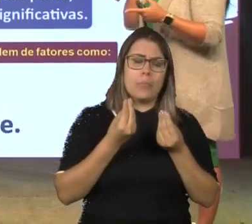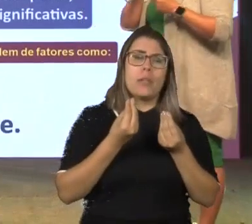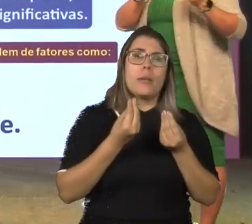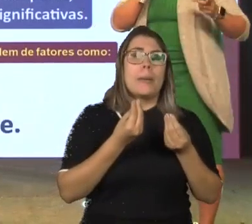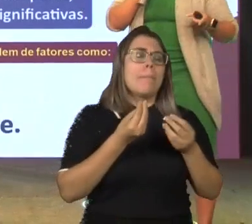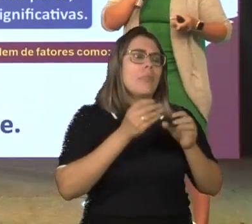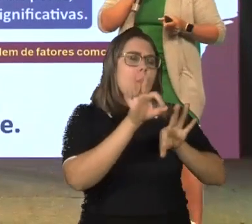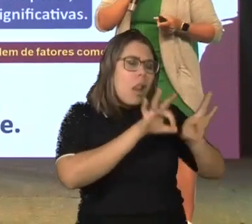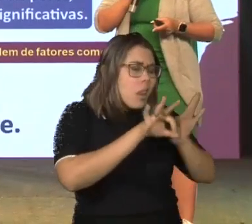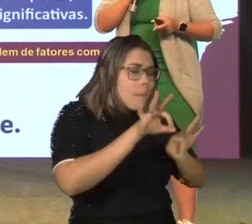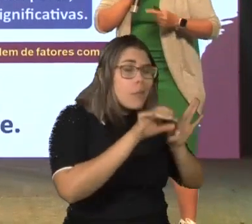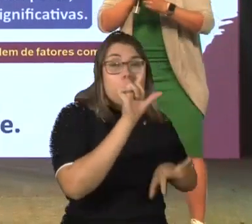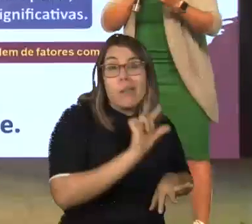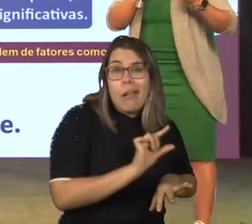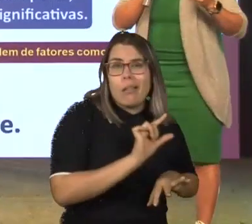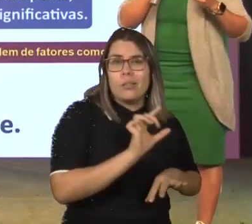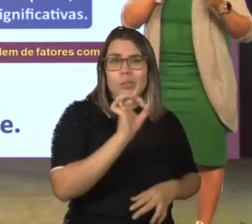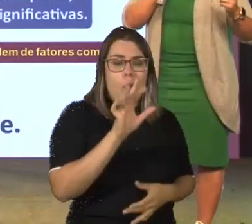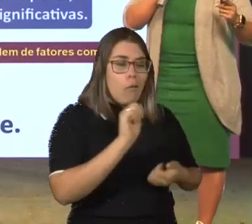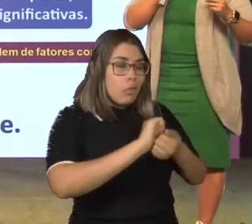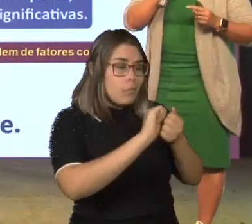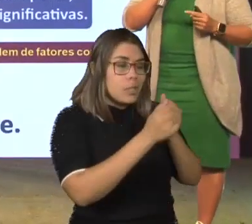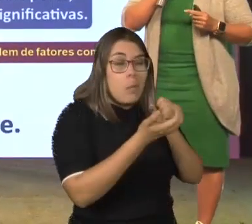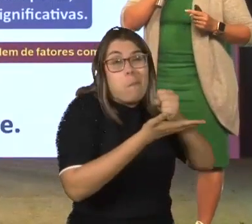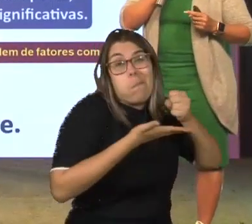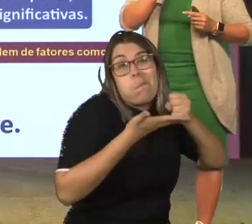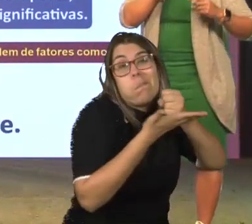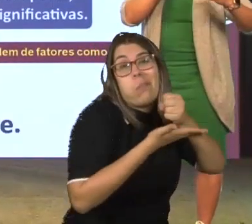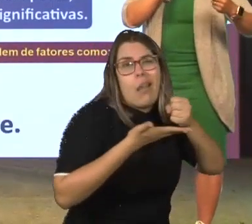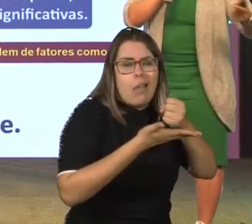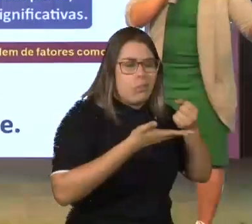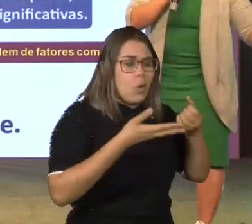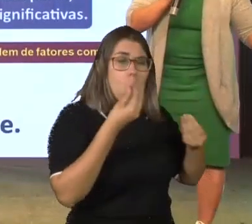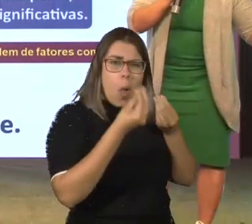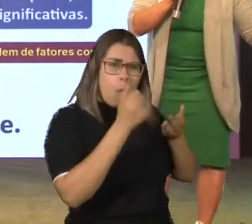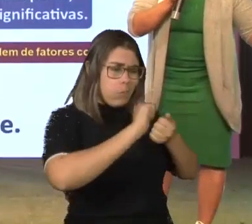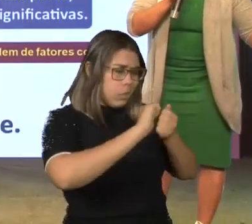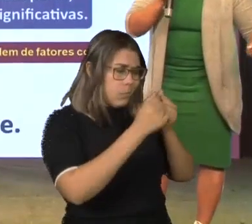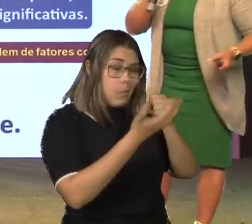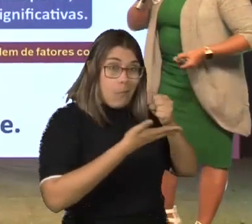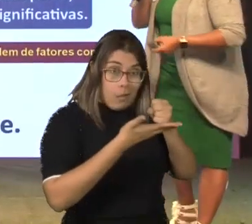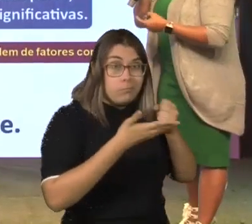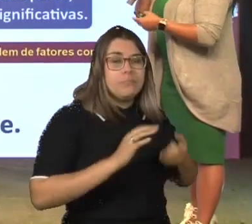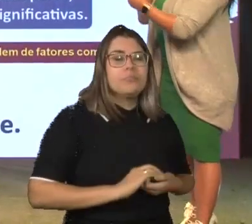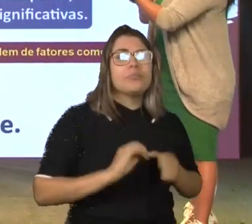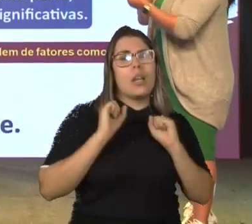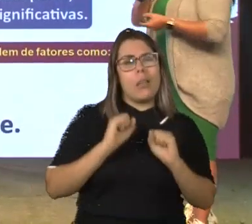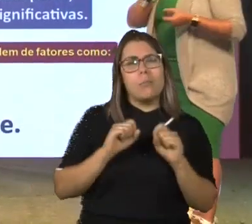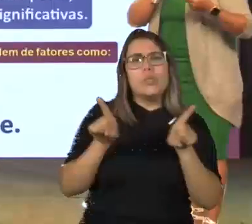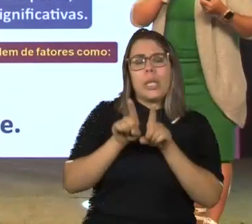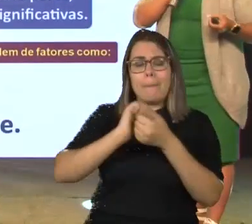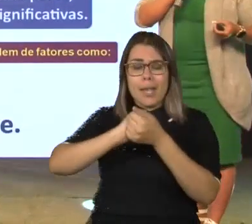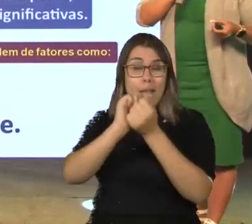ordinária e não significativa, que muitas vezes não atende à necessidade de uma deficiência complexa. Ela vem em